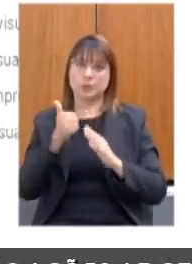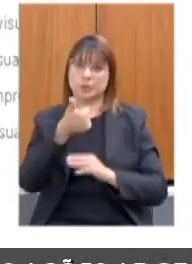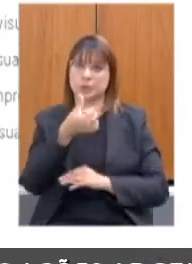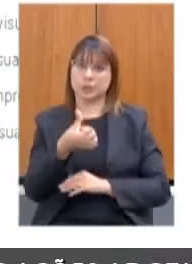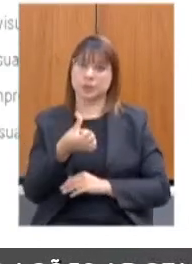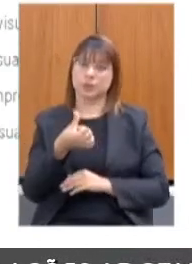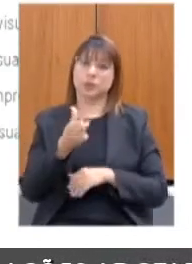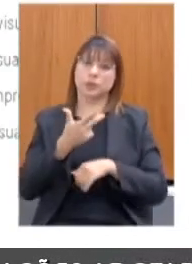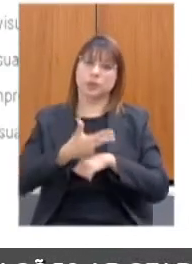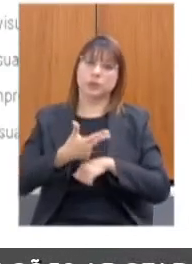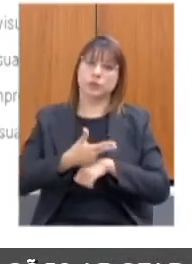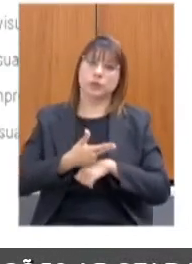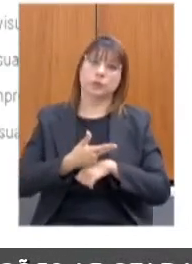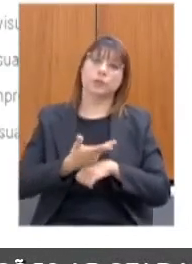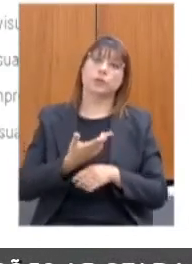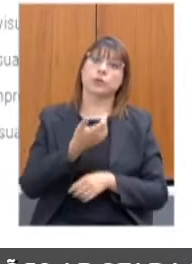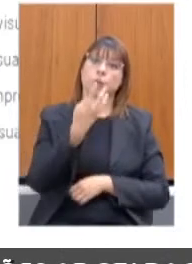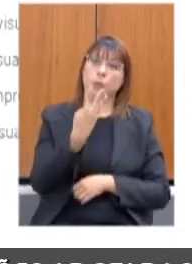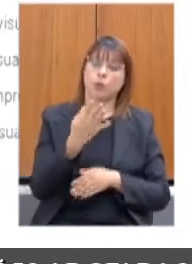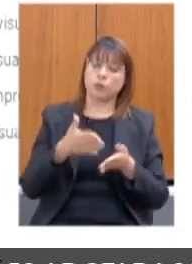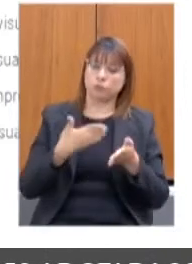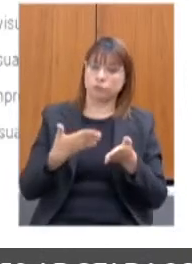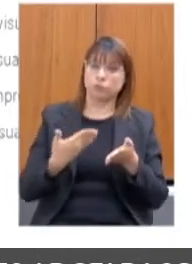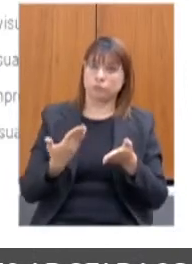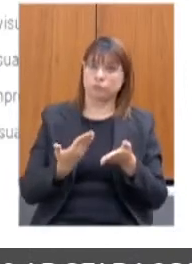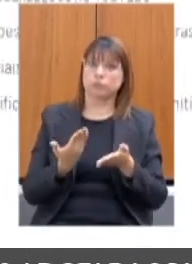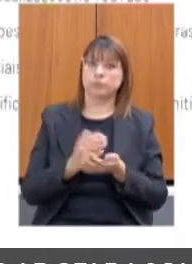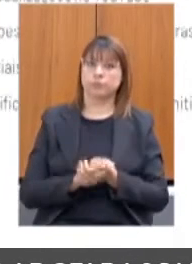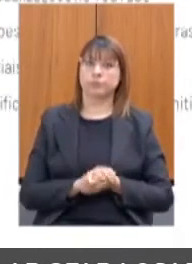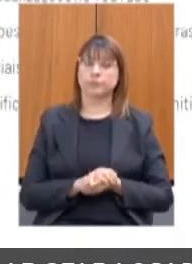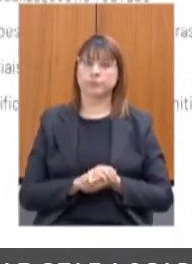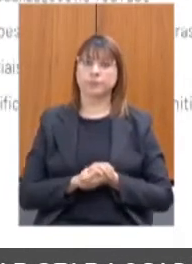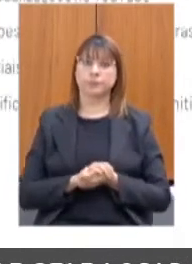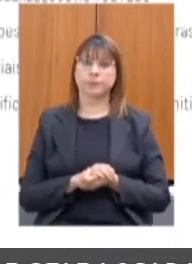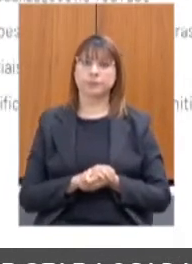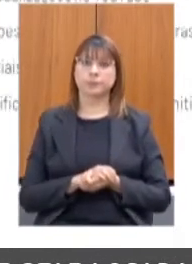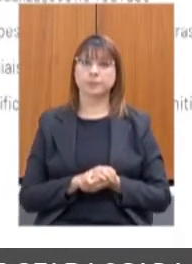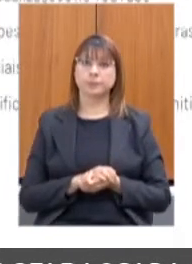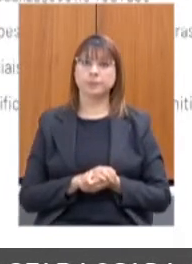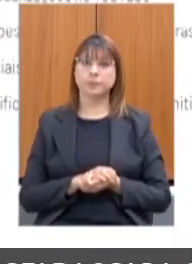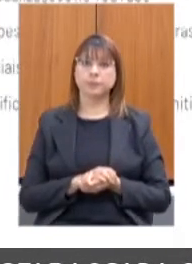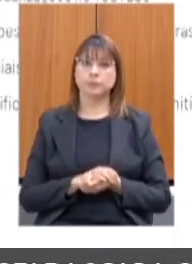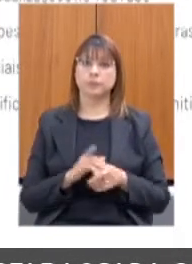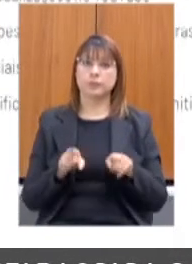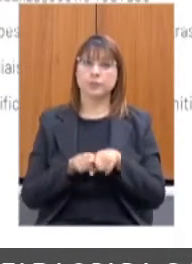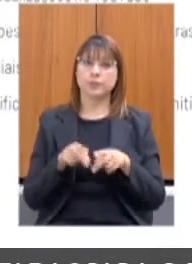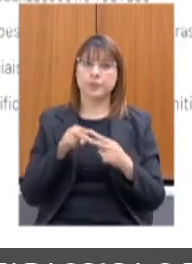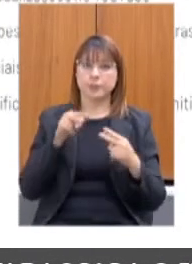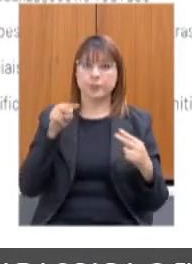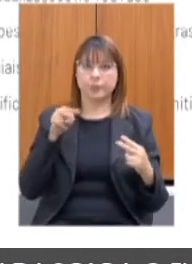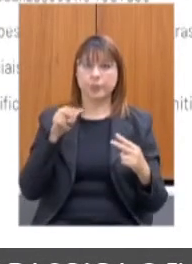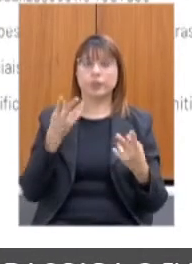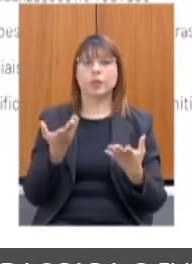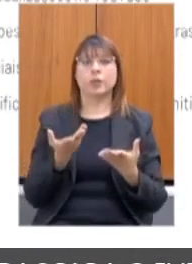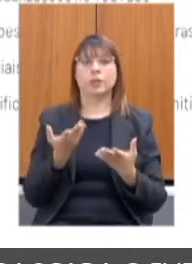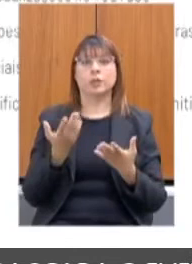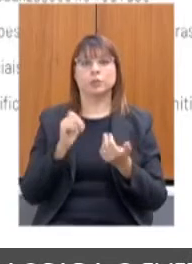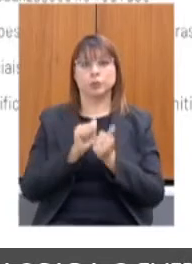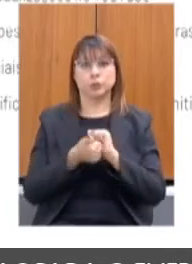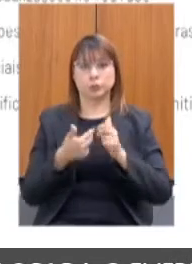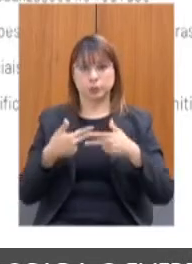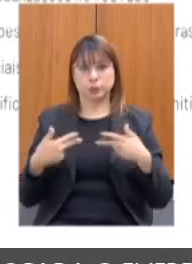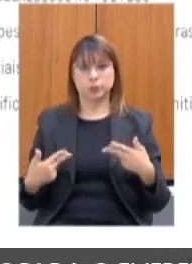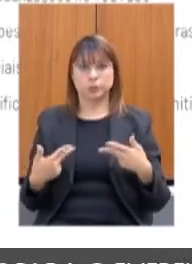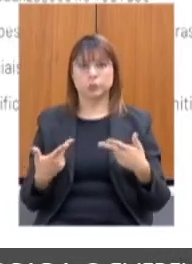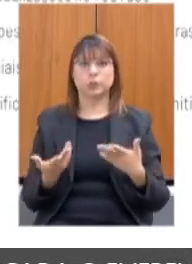com 4 cartilhas publicadas. Por favor. Tivemos também o Web Esportes, que é